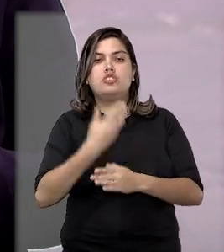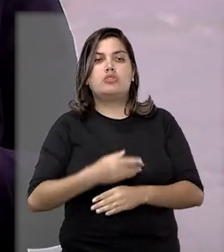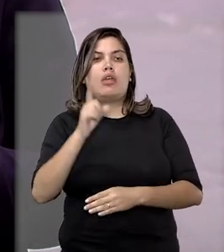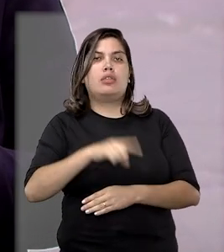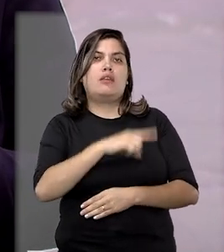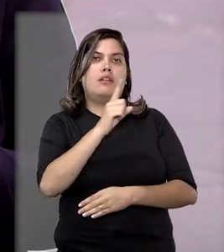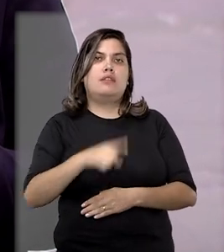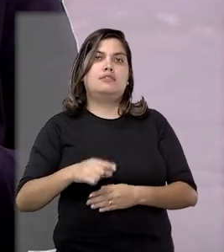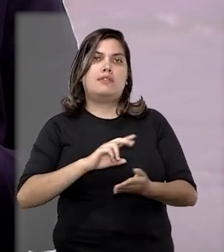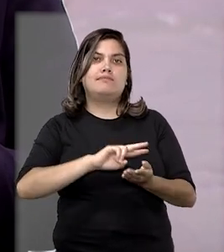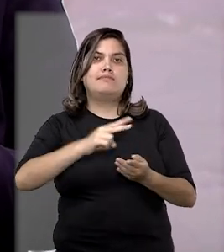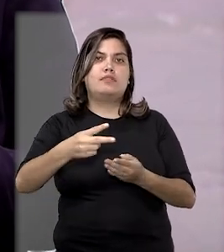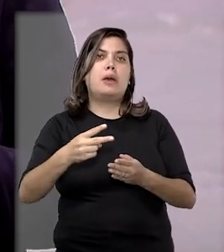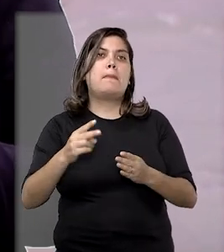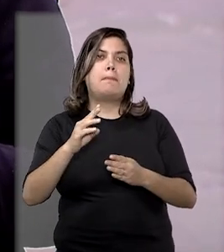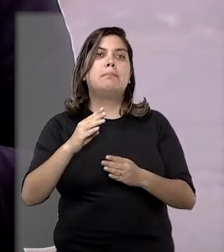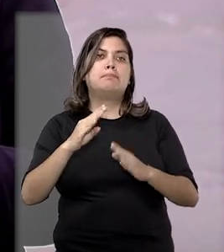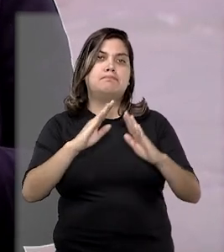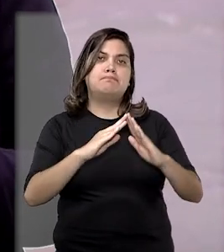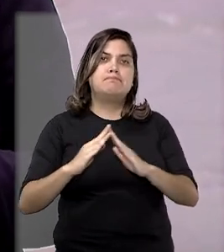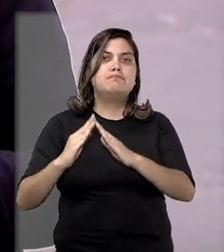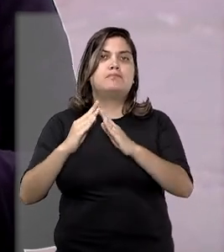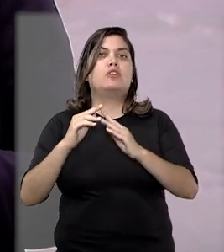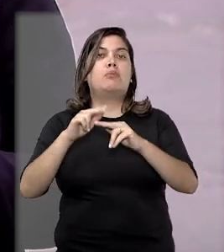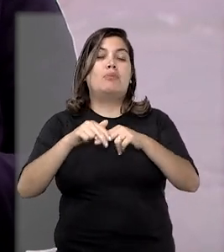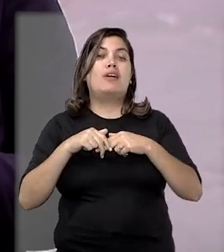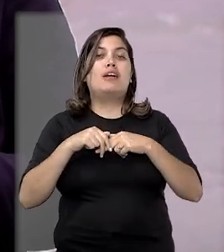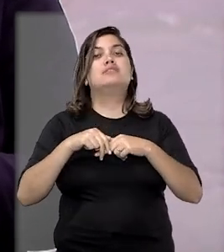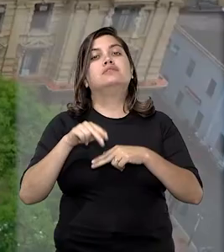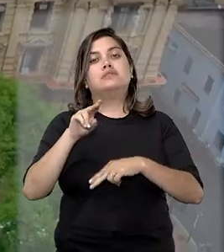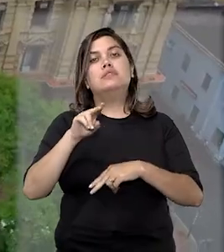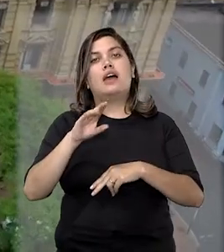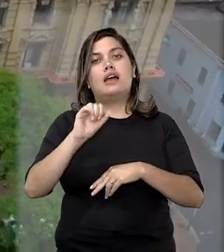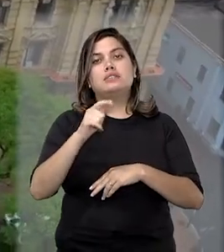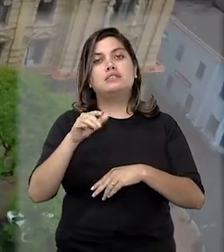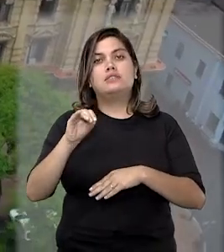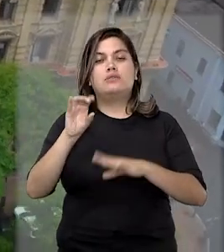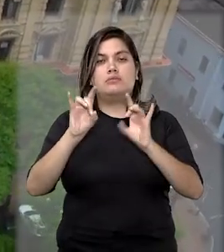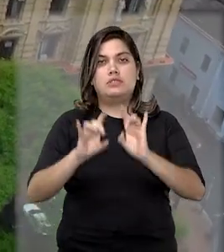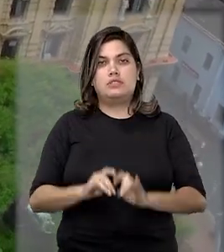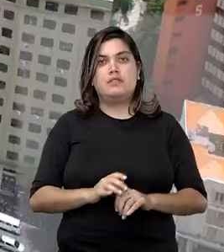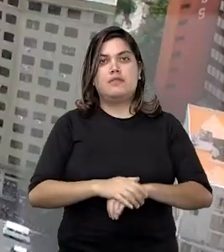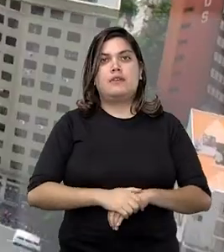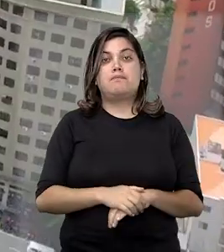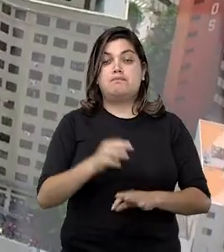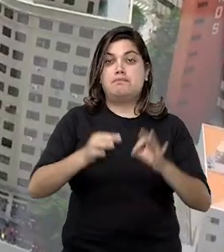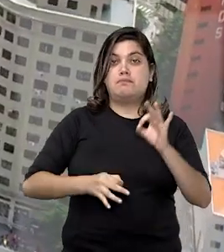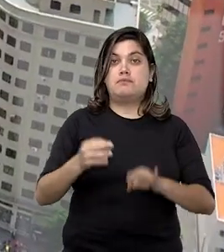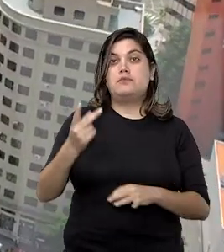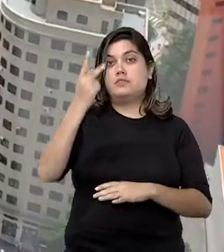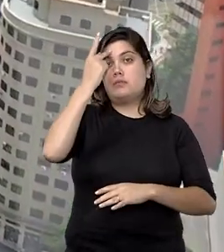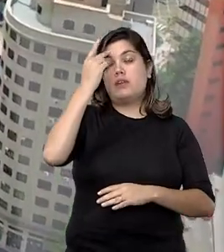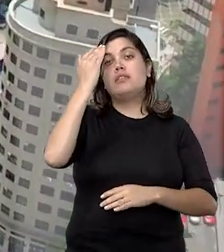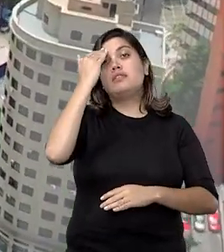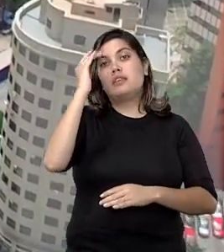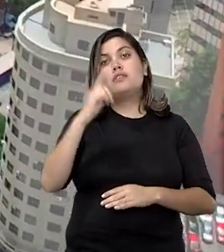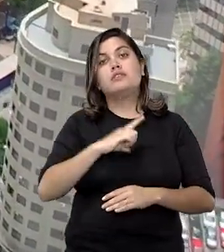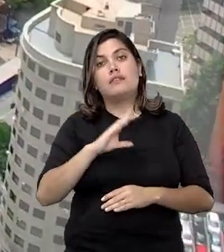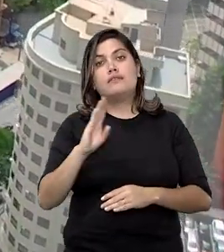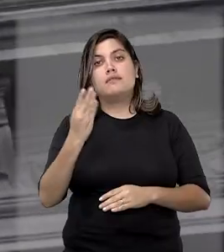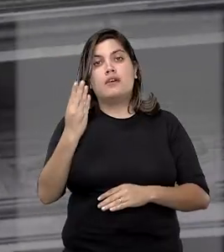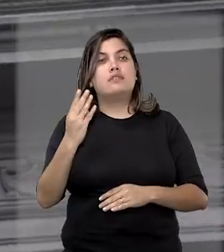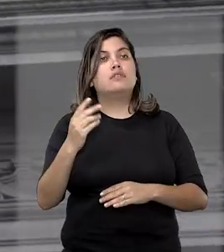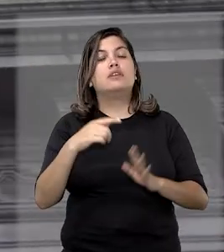anulação da transferência dos bens por meio de ação específica. O Tribunal de Justiça de São Paulo entendeu que houve fraude e